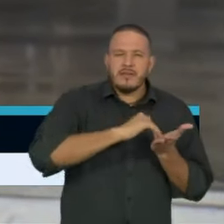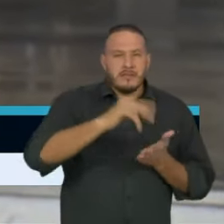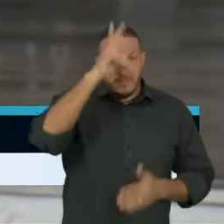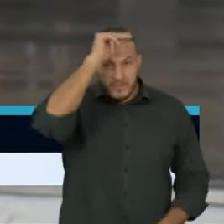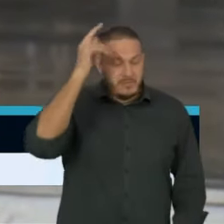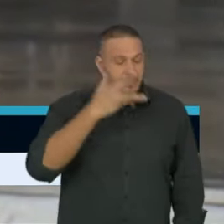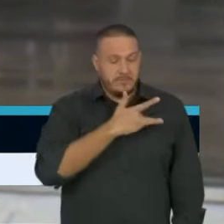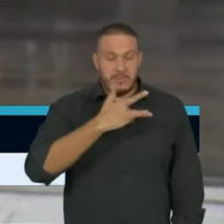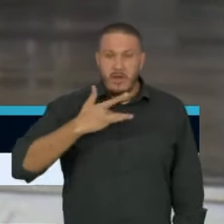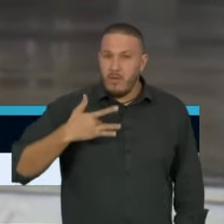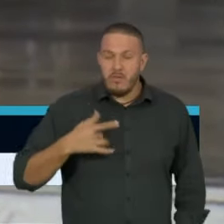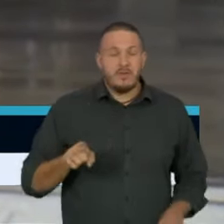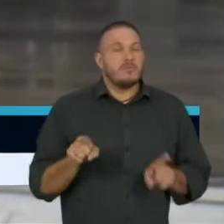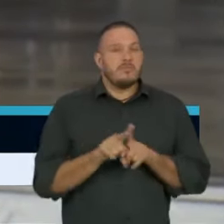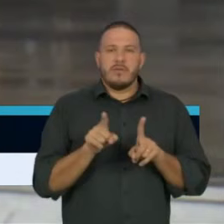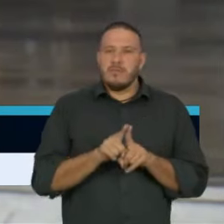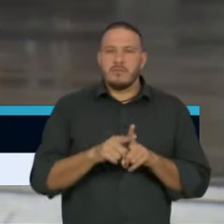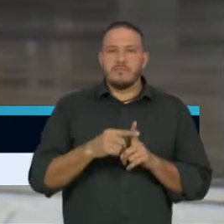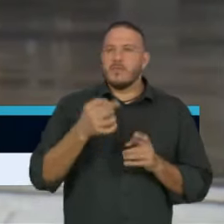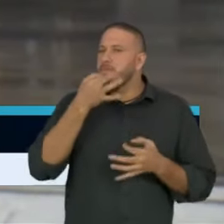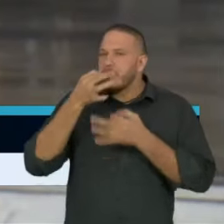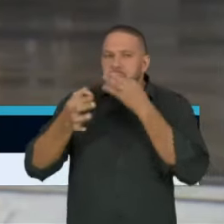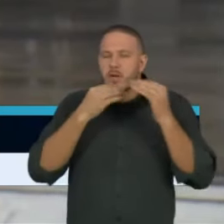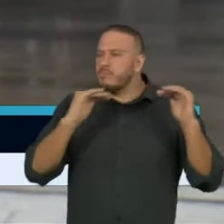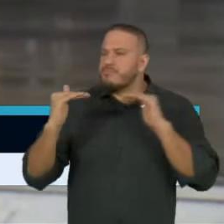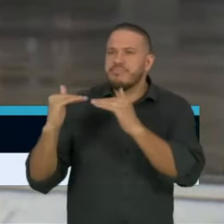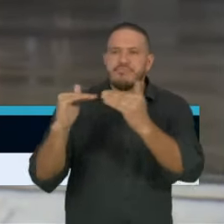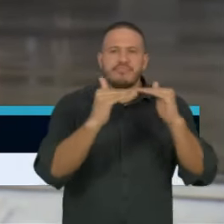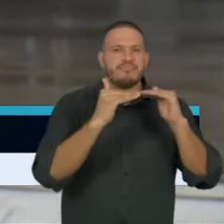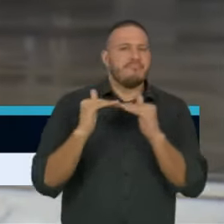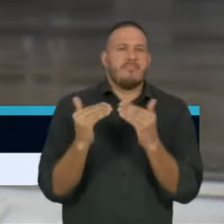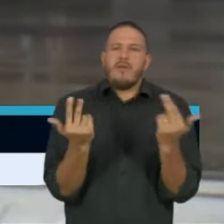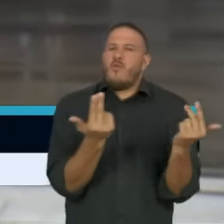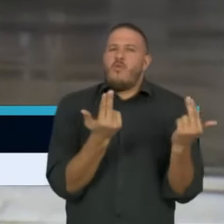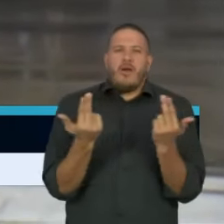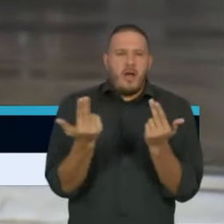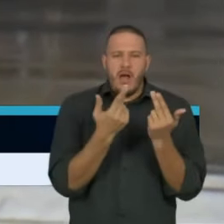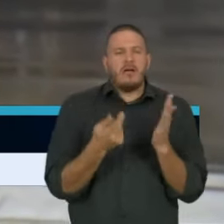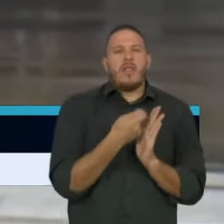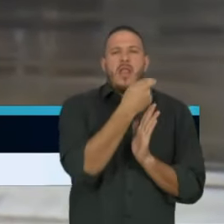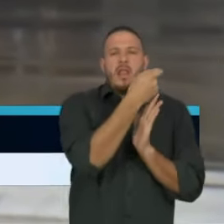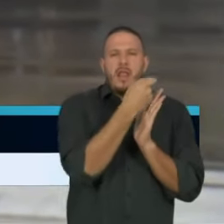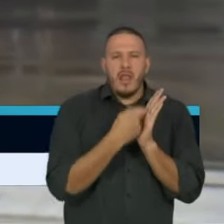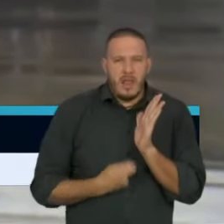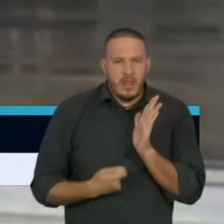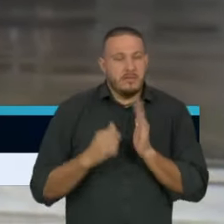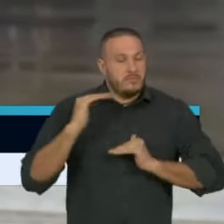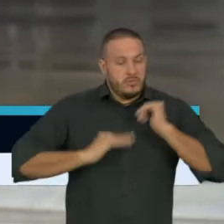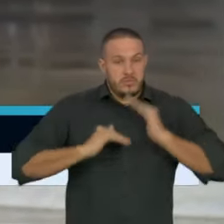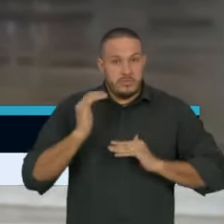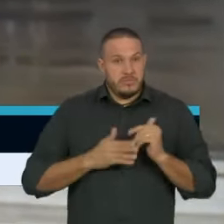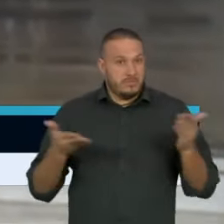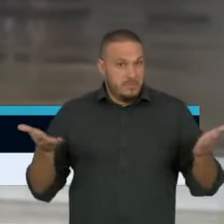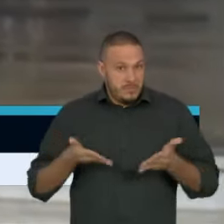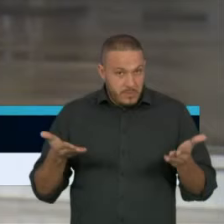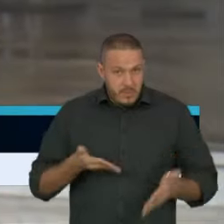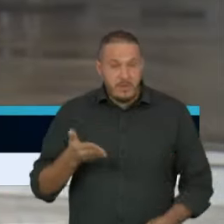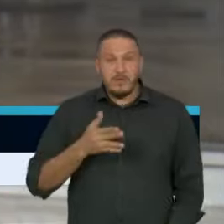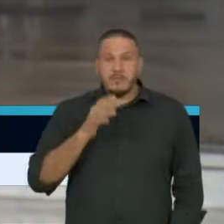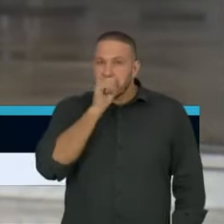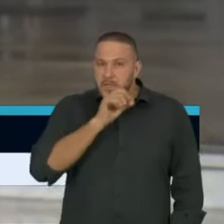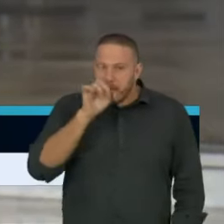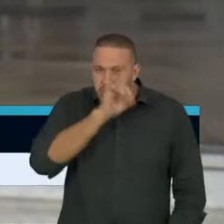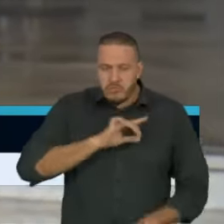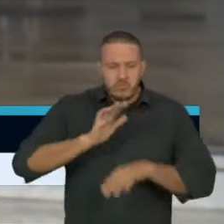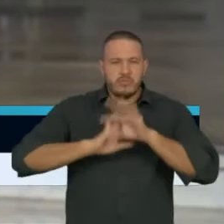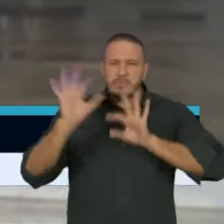têm o mesmo entendimento. O relatório produzido por eles nesse final de semana mostra